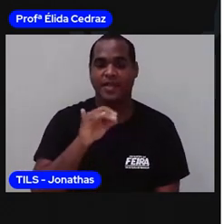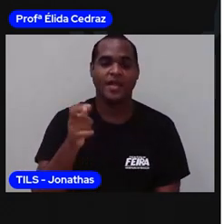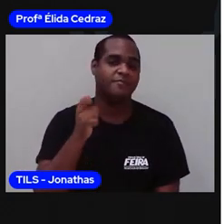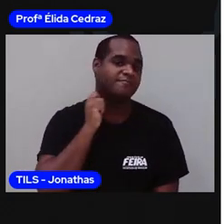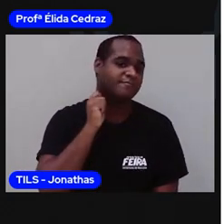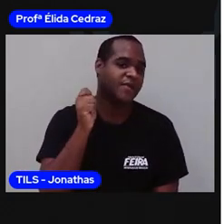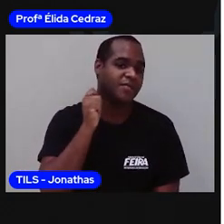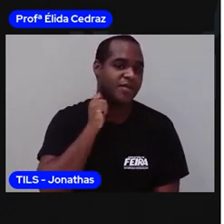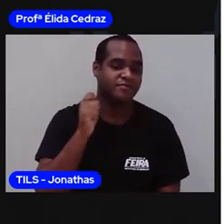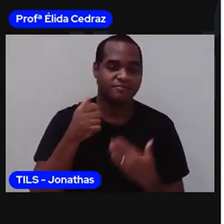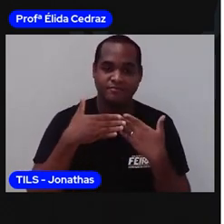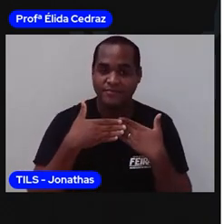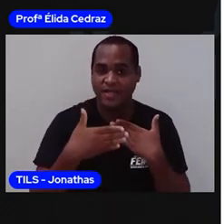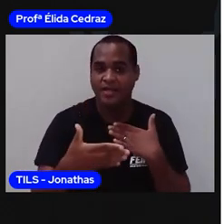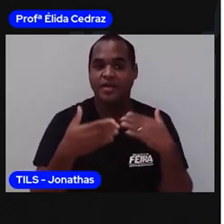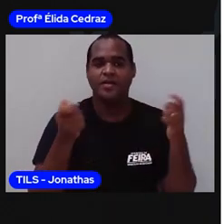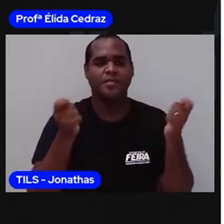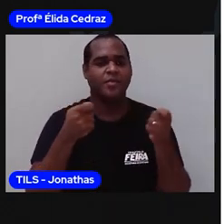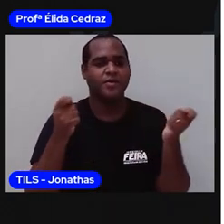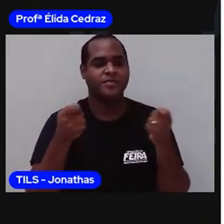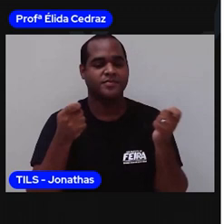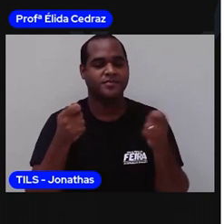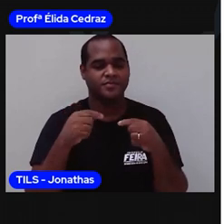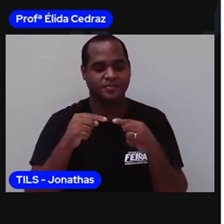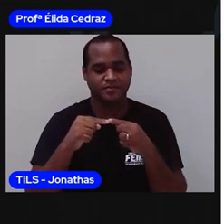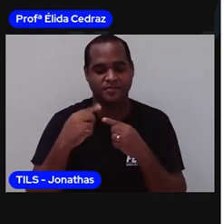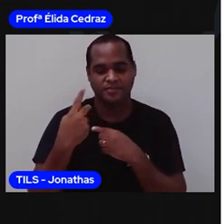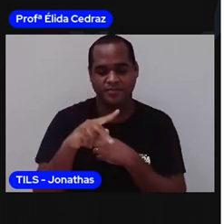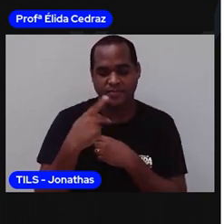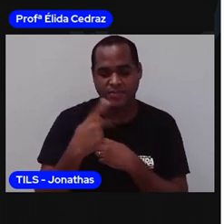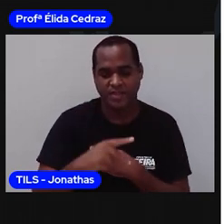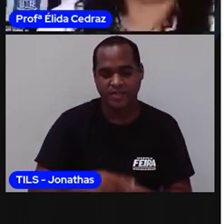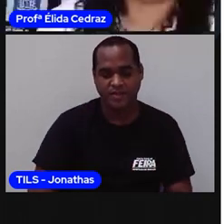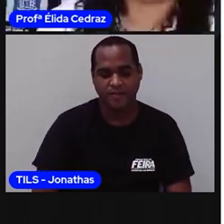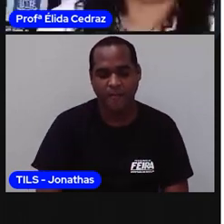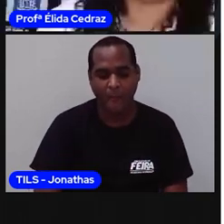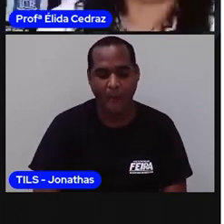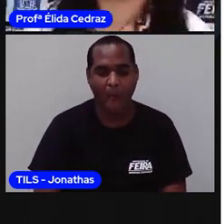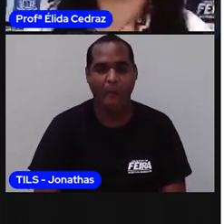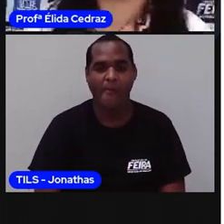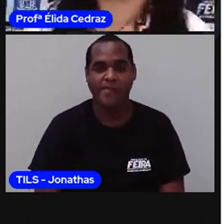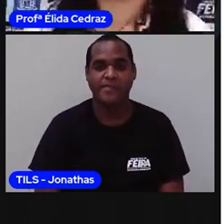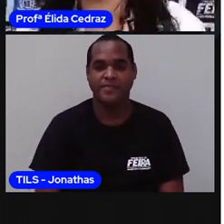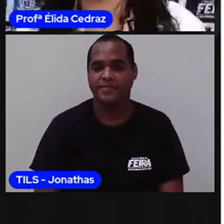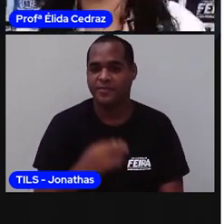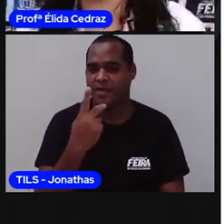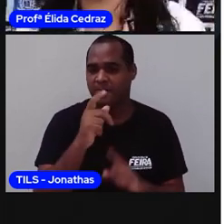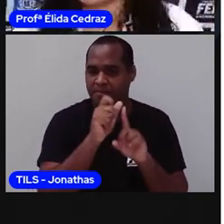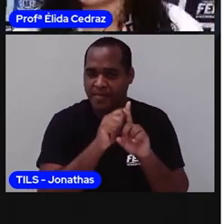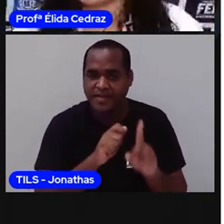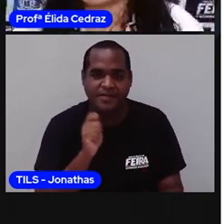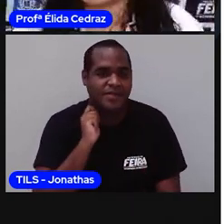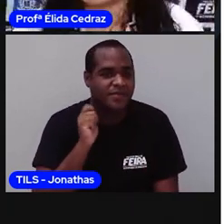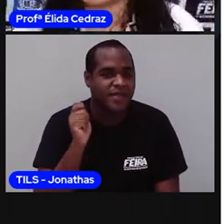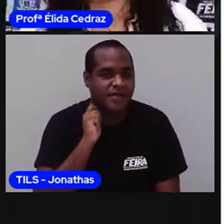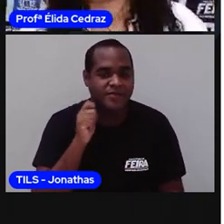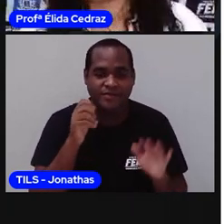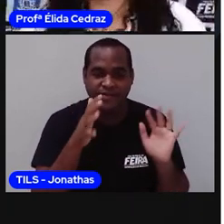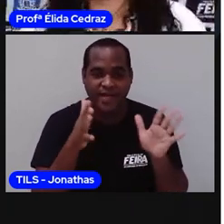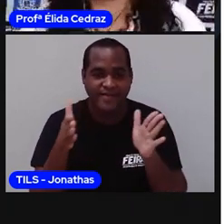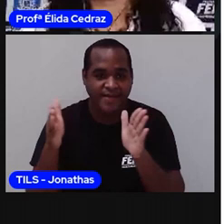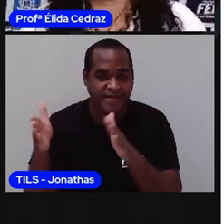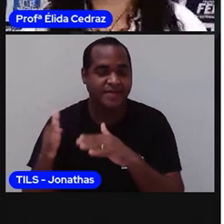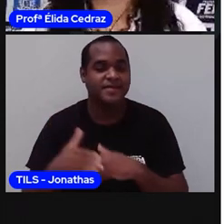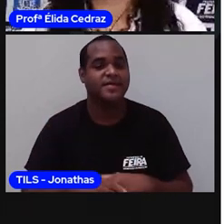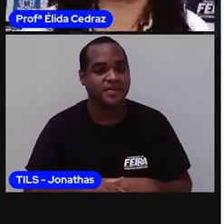dias será que já se passaram do mês de abril? Cheio de feriados e